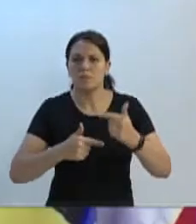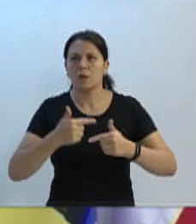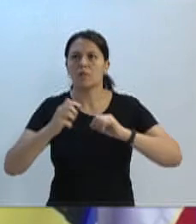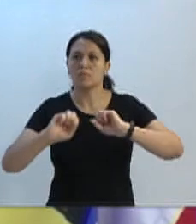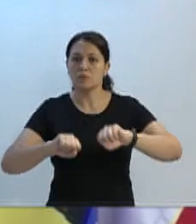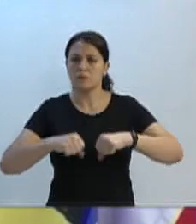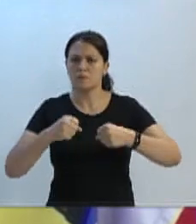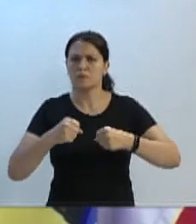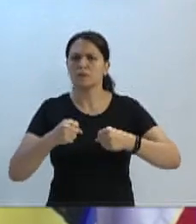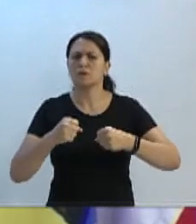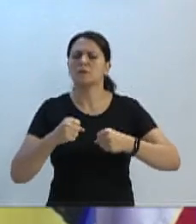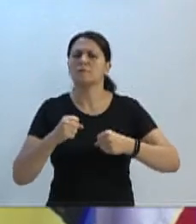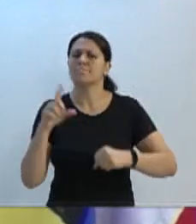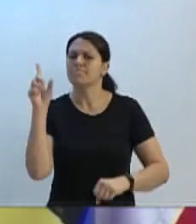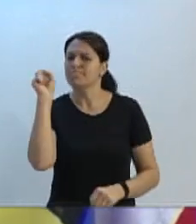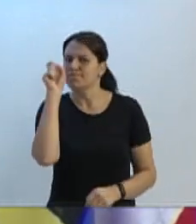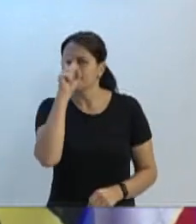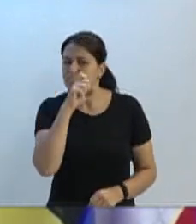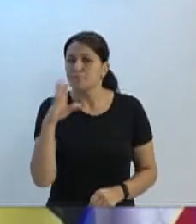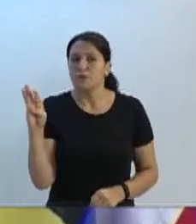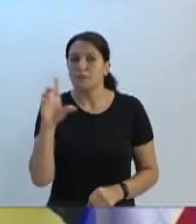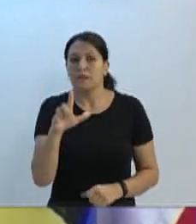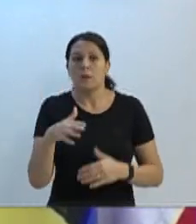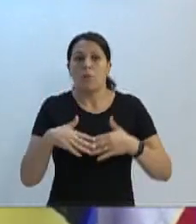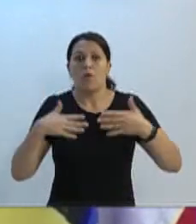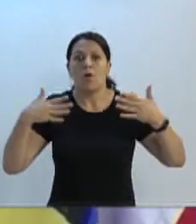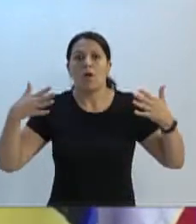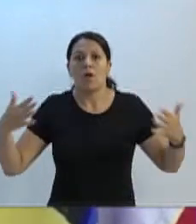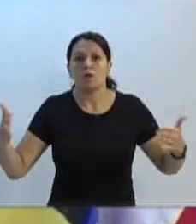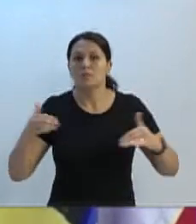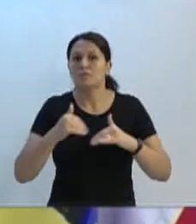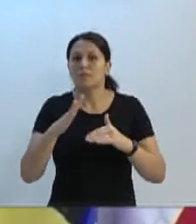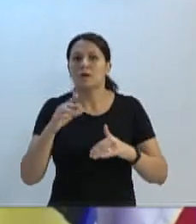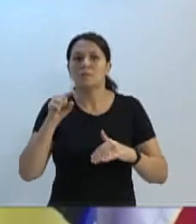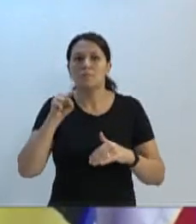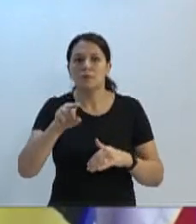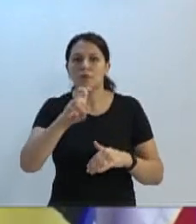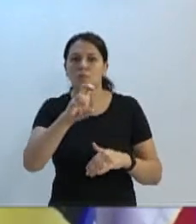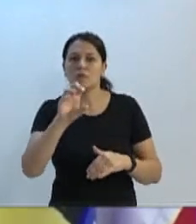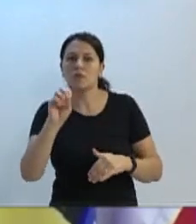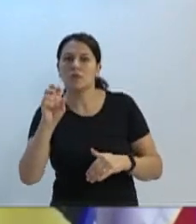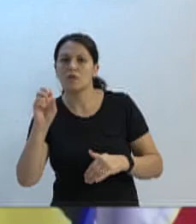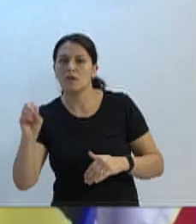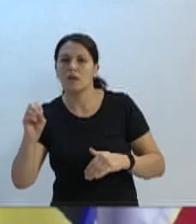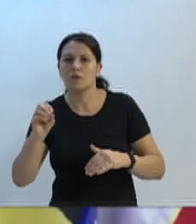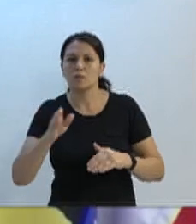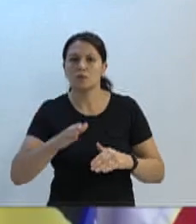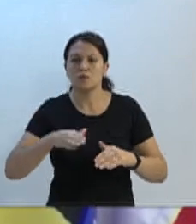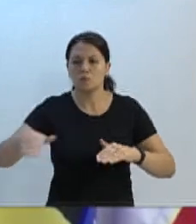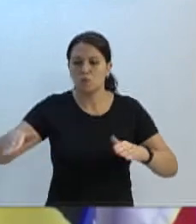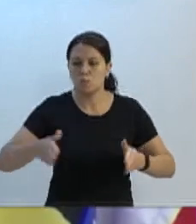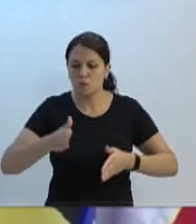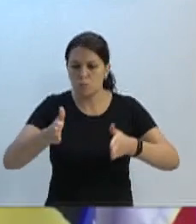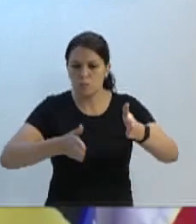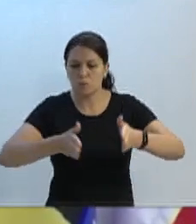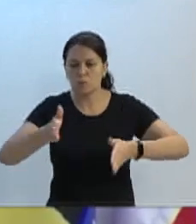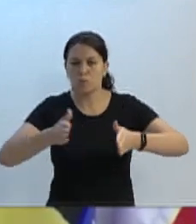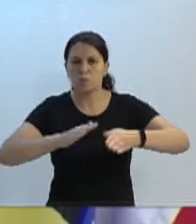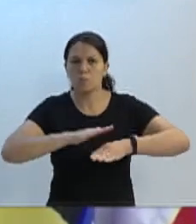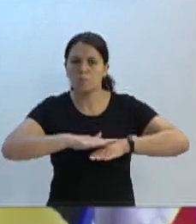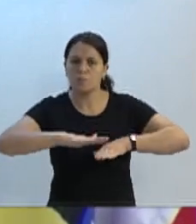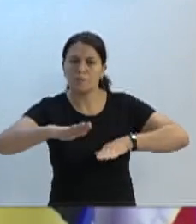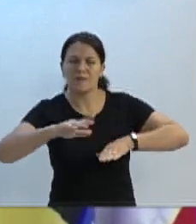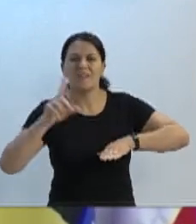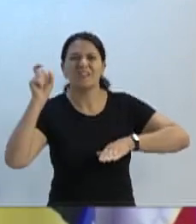trabalho sério, difícil, Blumenau é grande, tem mais de 1.500 quilômetros de estradas pavimentadas, é difícil manter toda essa cidade,